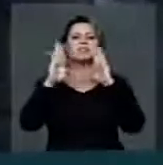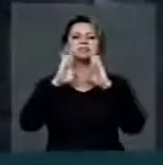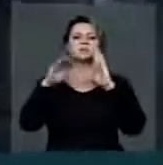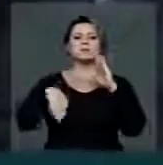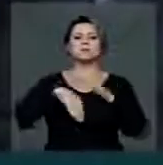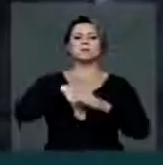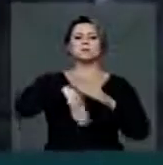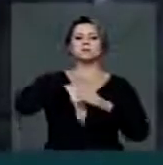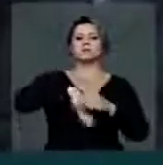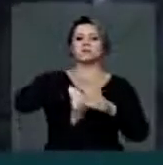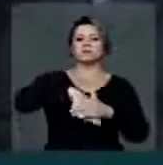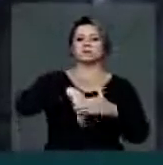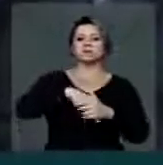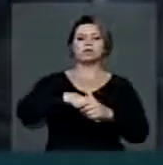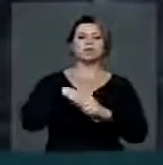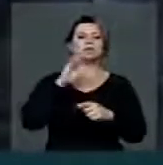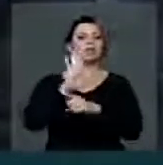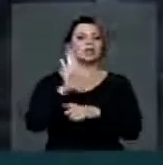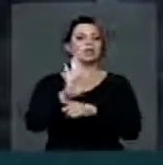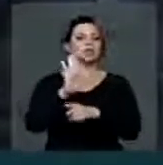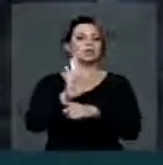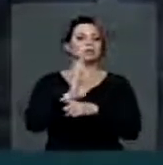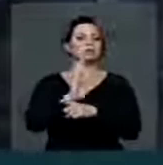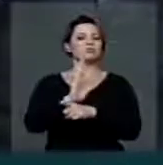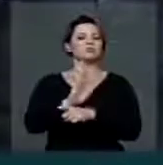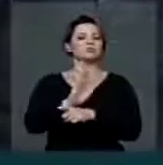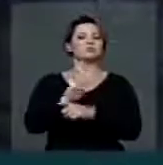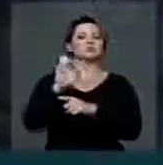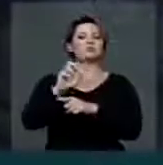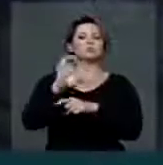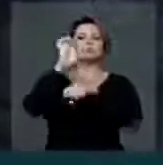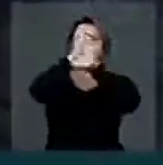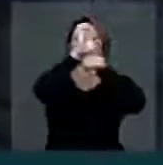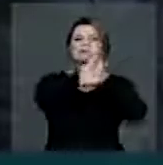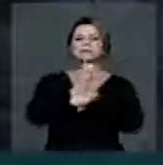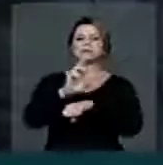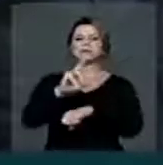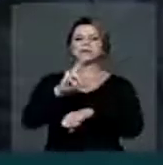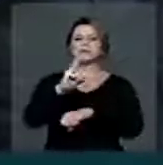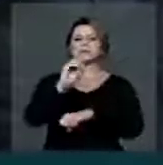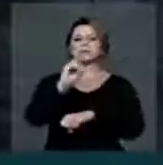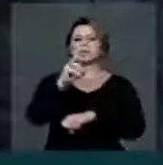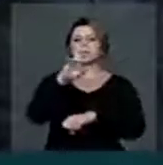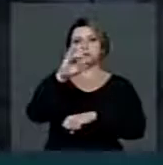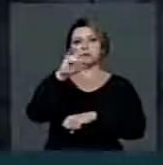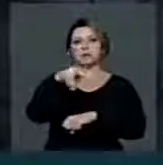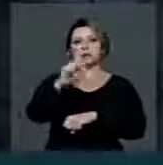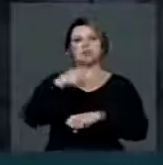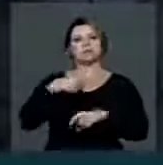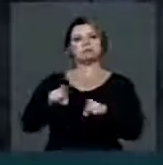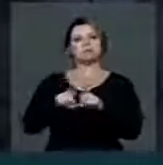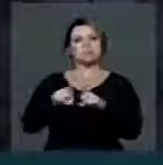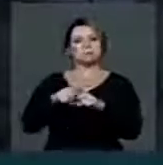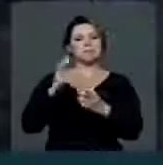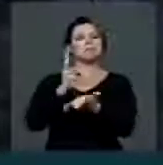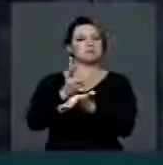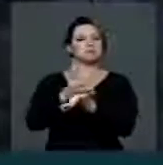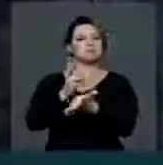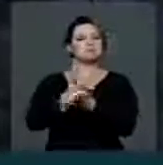fizemos no ano passado, também beneficente do seu estado. Parabéns, eu que sou cidadão daquela cidade,